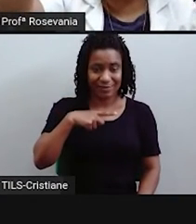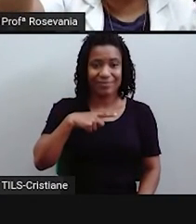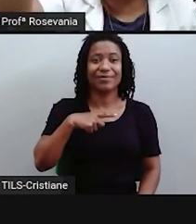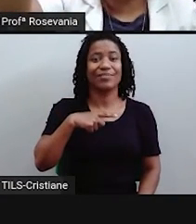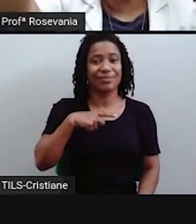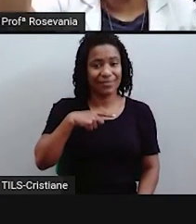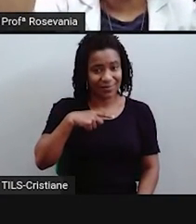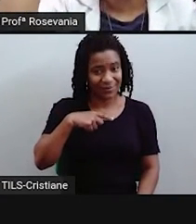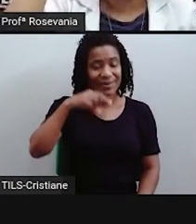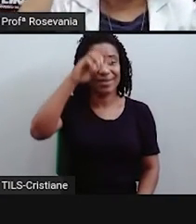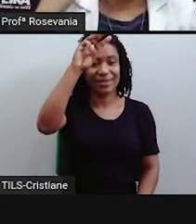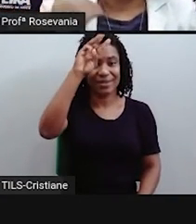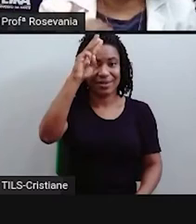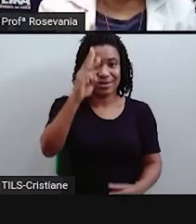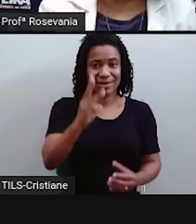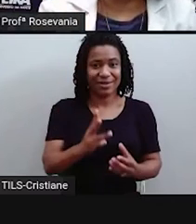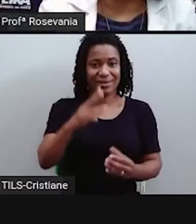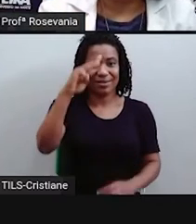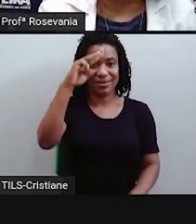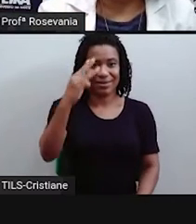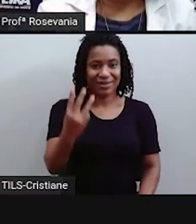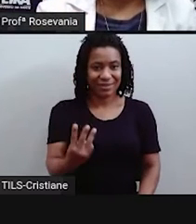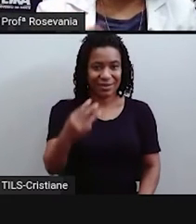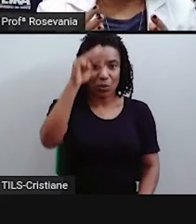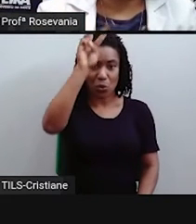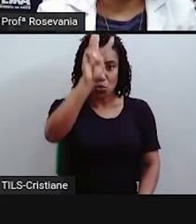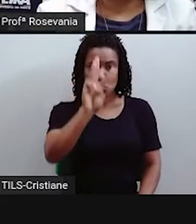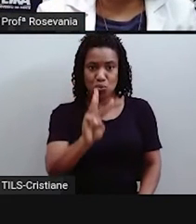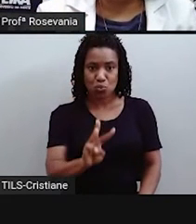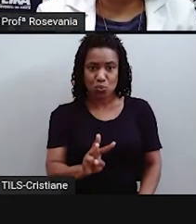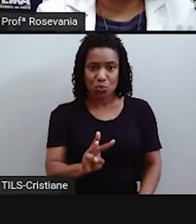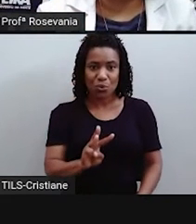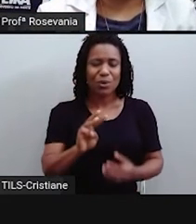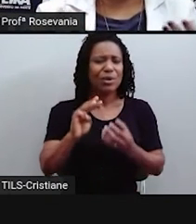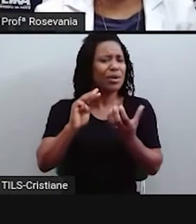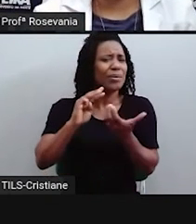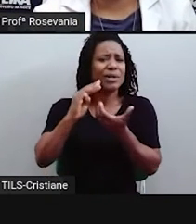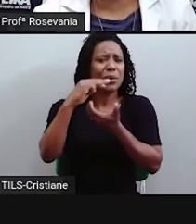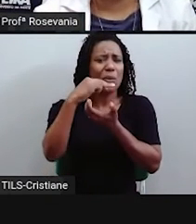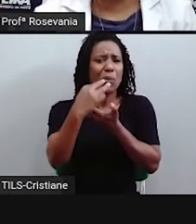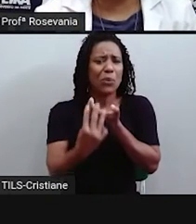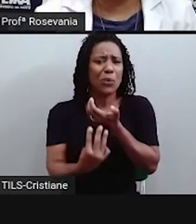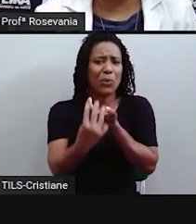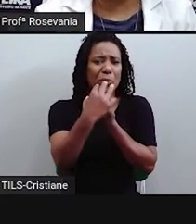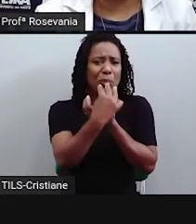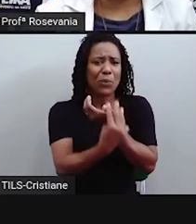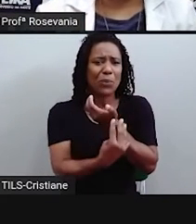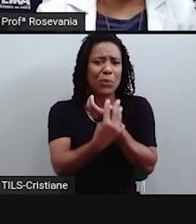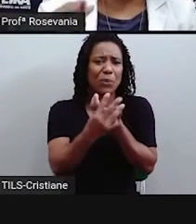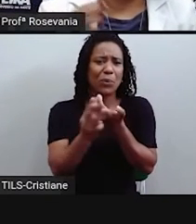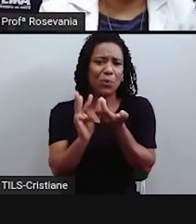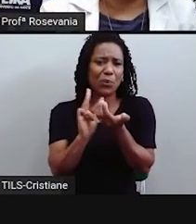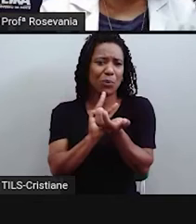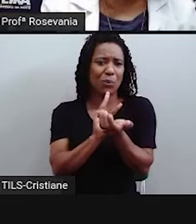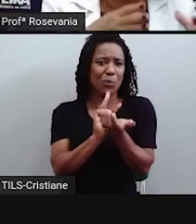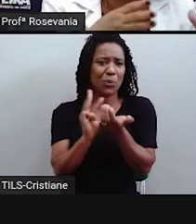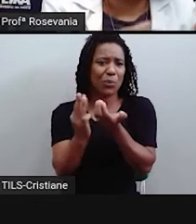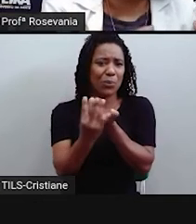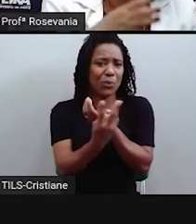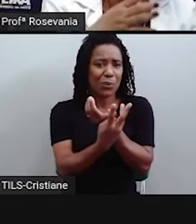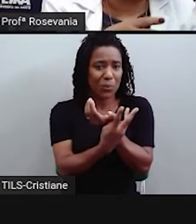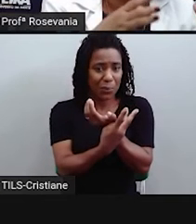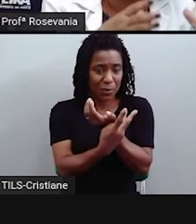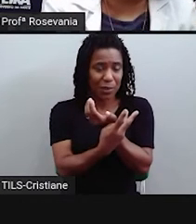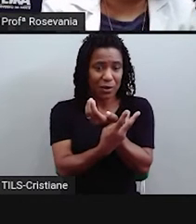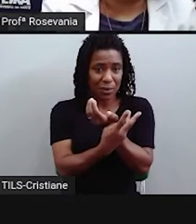que vão do Polo Norte ao Polo Sul. Qual é a diferença que a gente tem aí agora? É que, quando eu